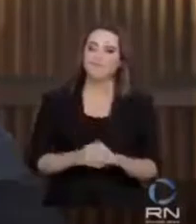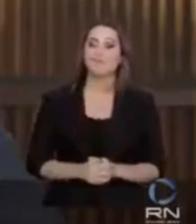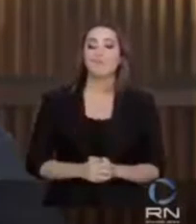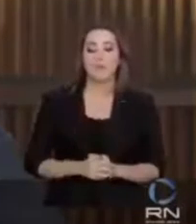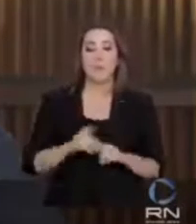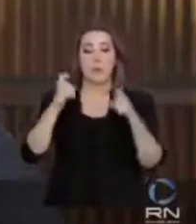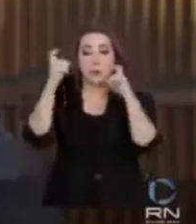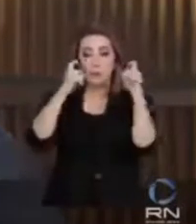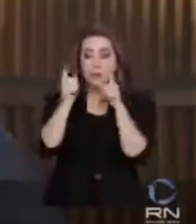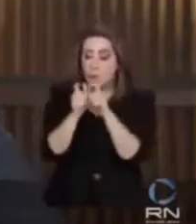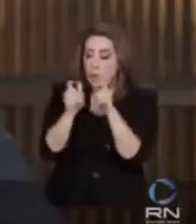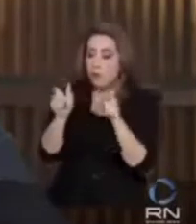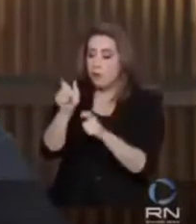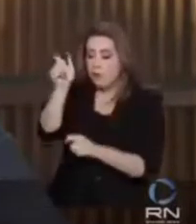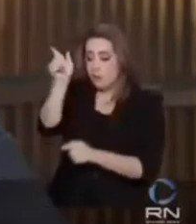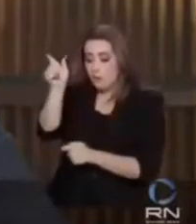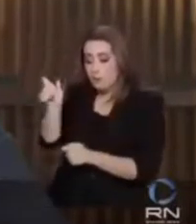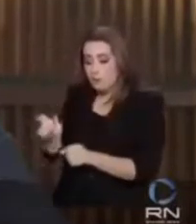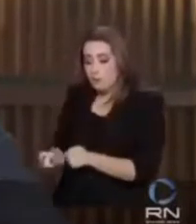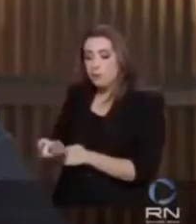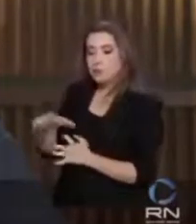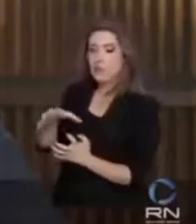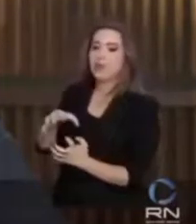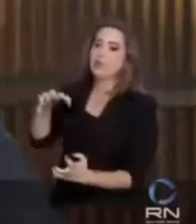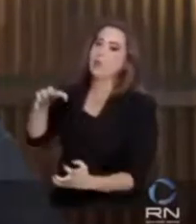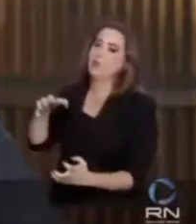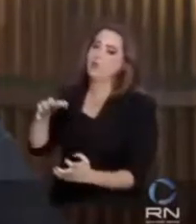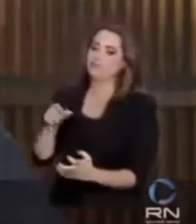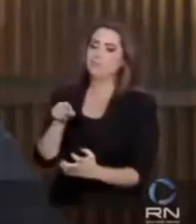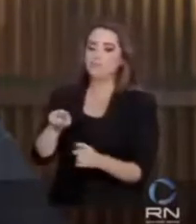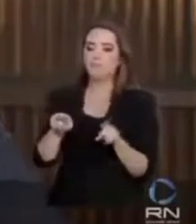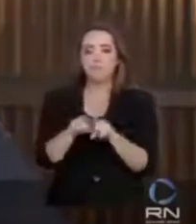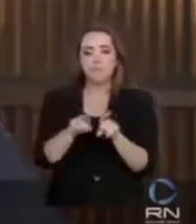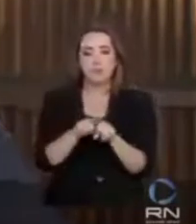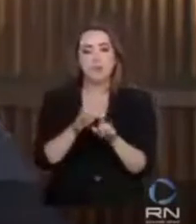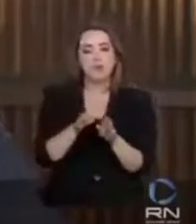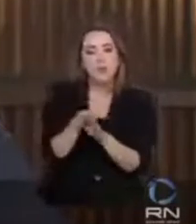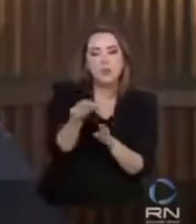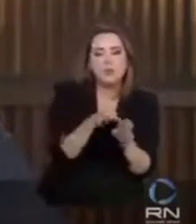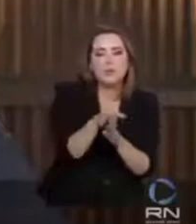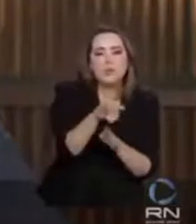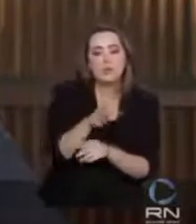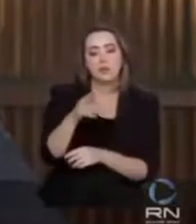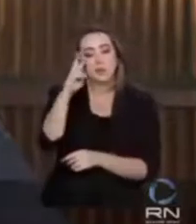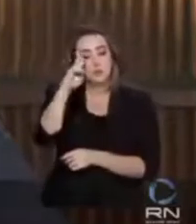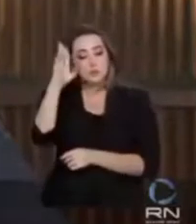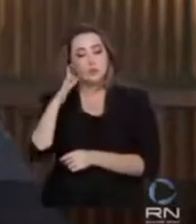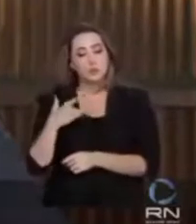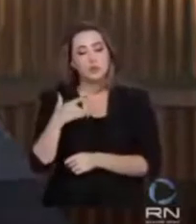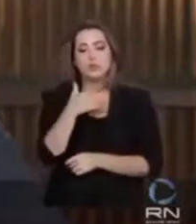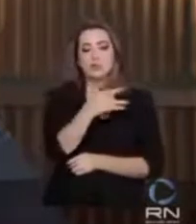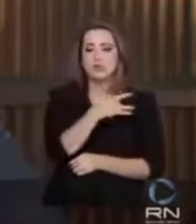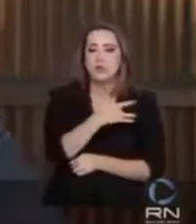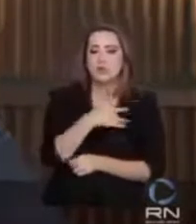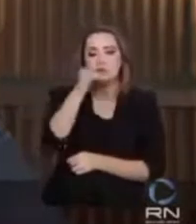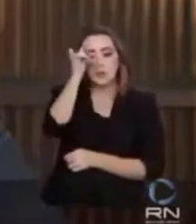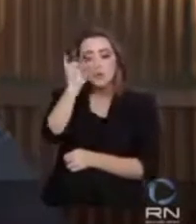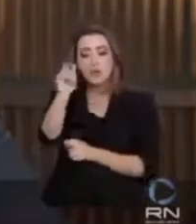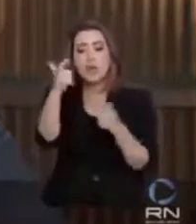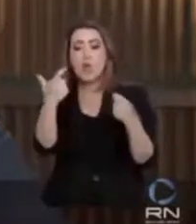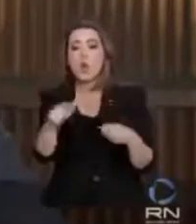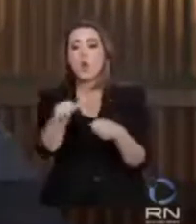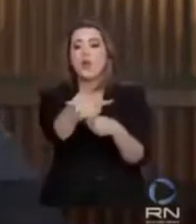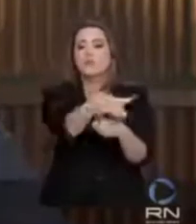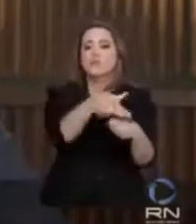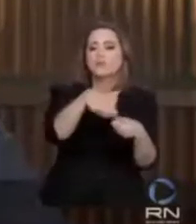Há uma preocupação maior, por motivos óbvios, com os idosos. Há também recomendação das autoridades sanitárias, para que evitemos